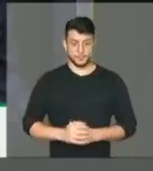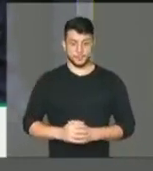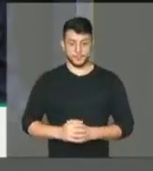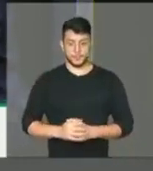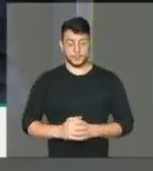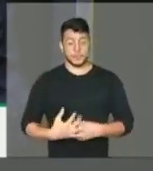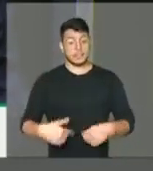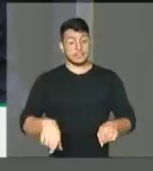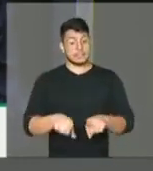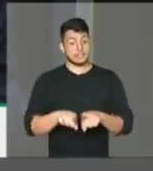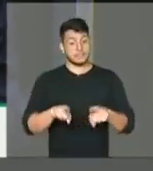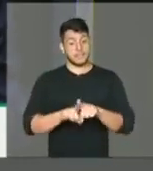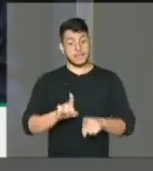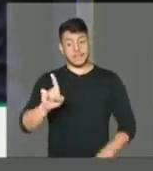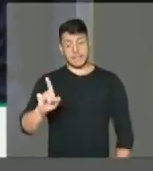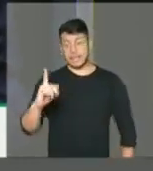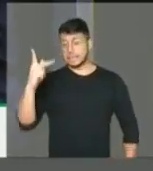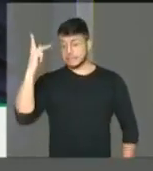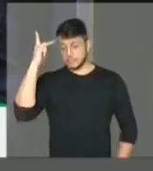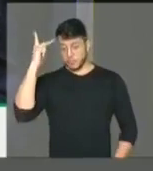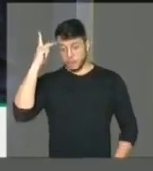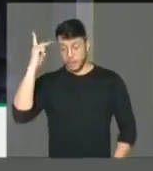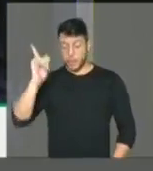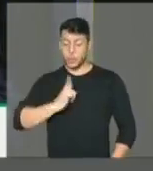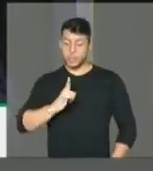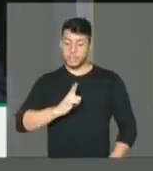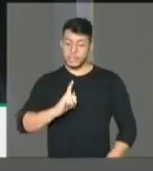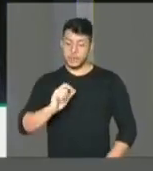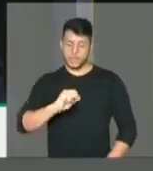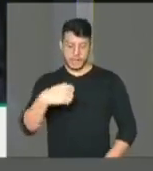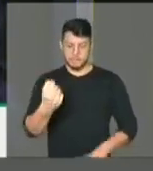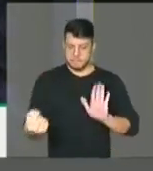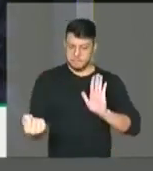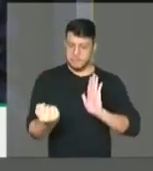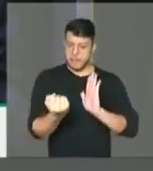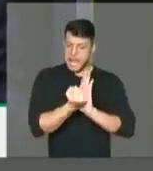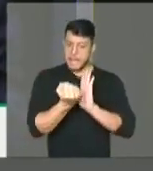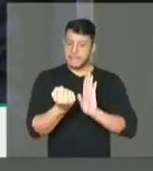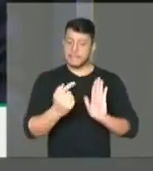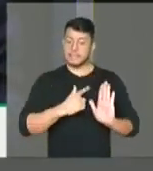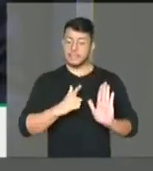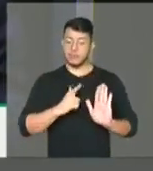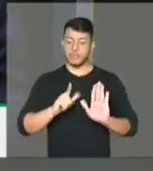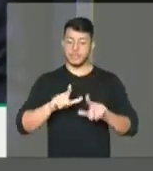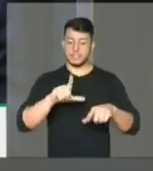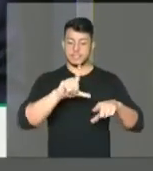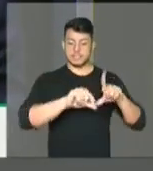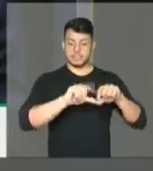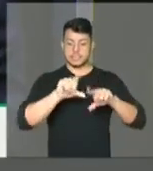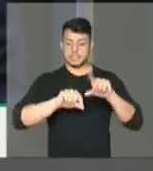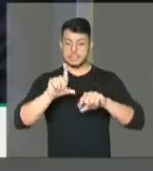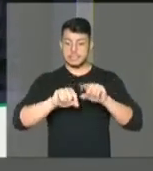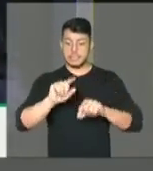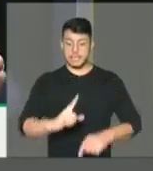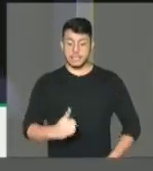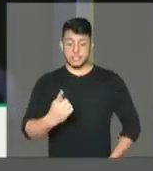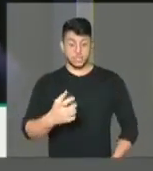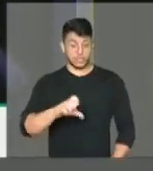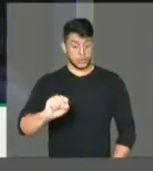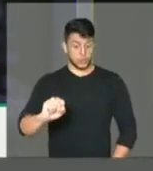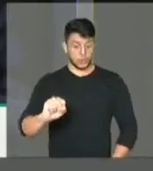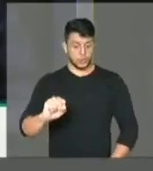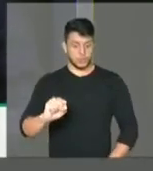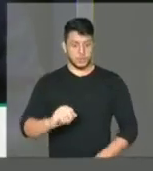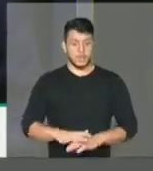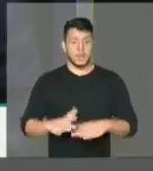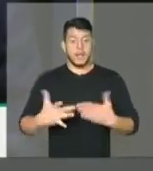polícia de São Paulo, deputado Ajandira e deputados aqui de São Paulo, nós temos 18 estrelas. E a polícia de São Paulo é criada no período da